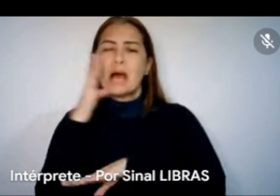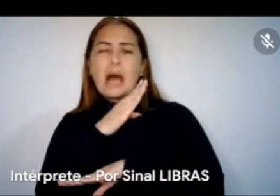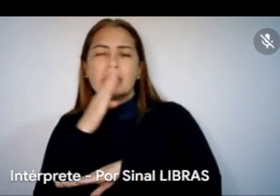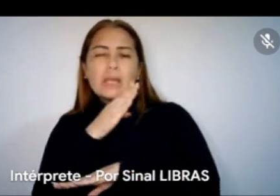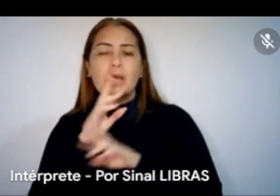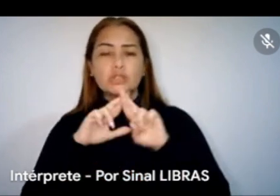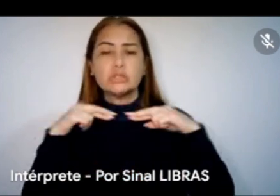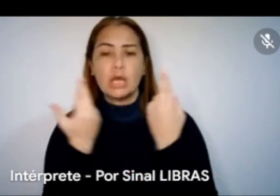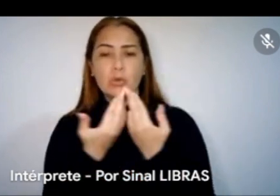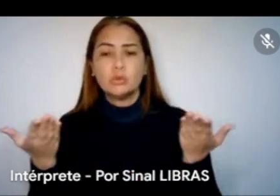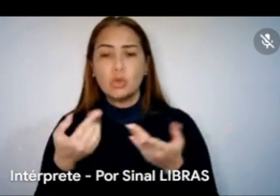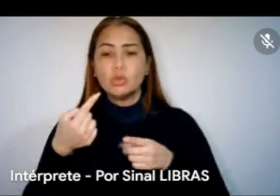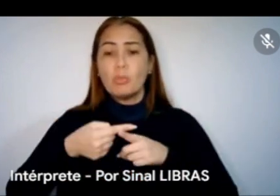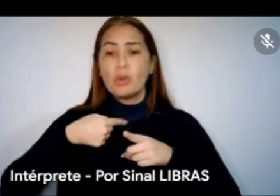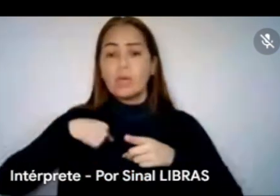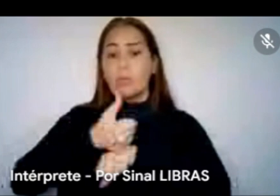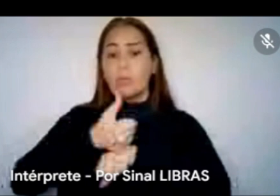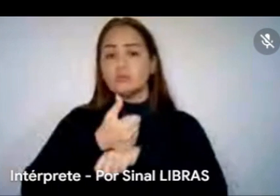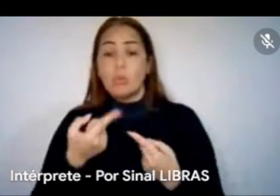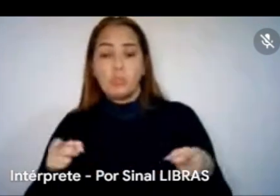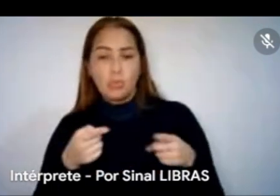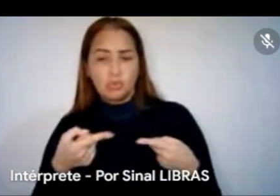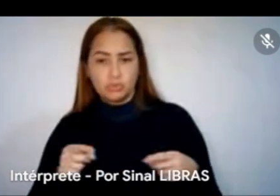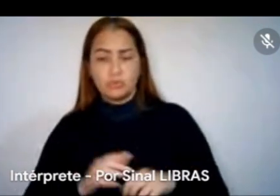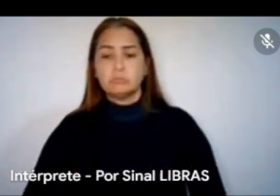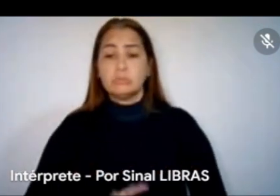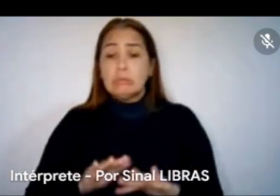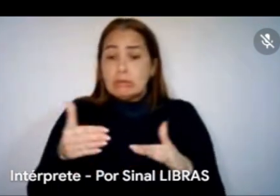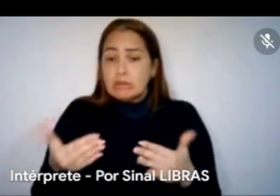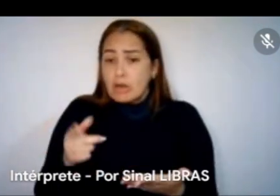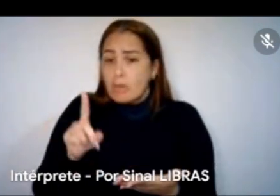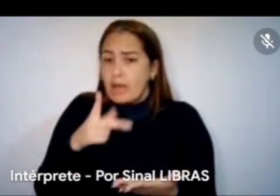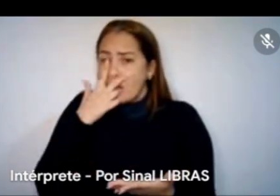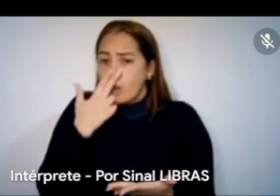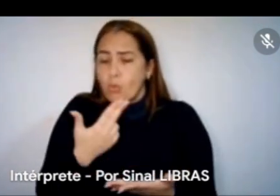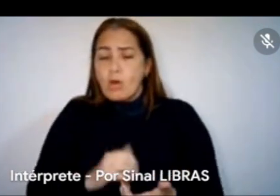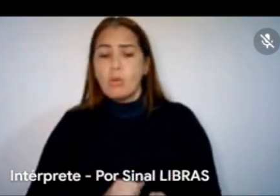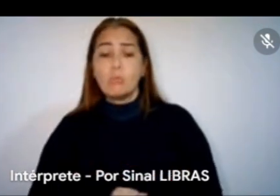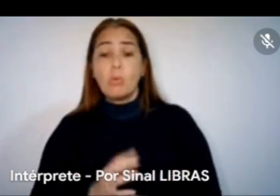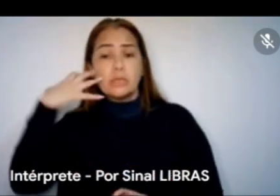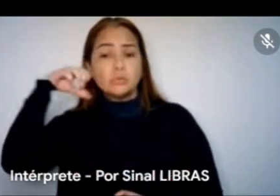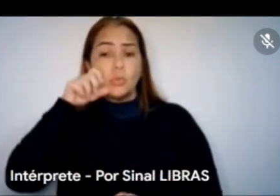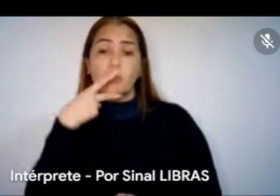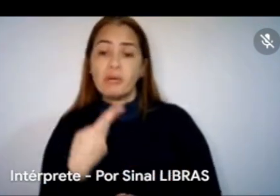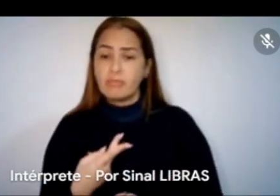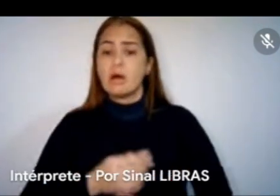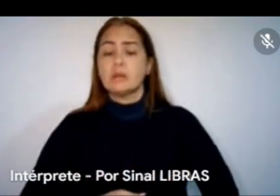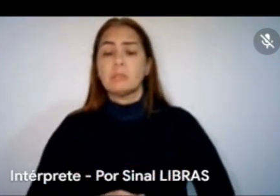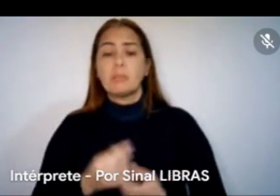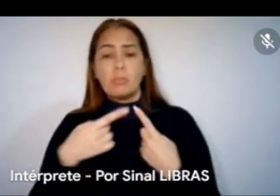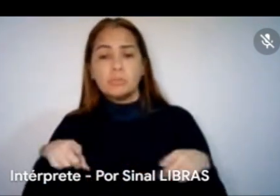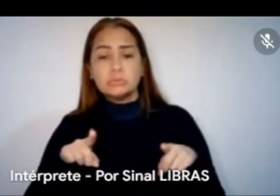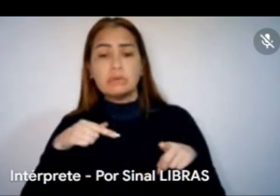eu sou músico, né, e aí, como é uma escuta para a linguagem, eu faço questão de